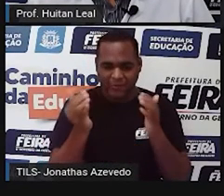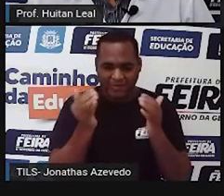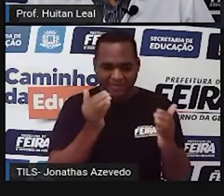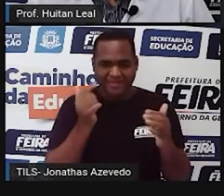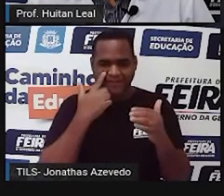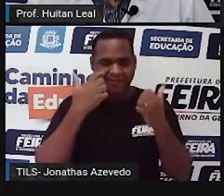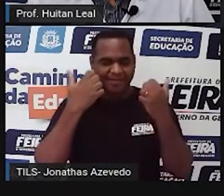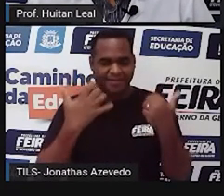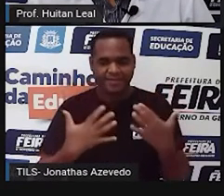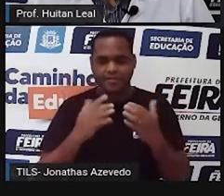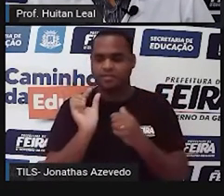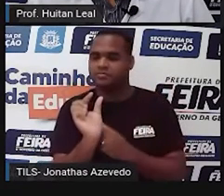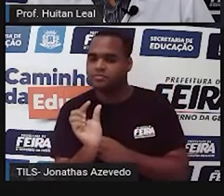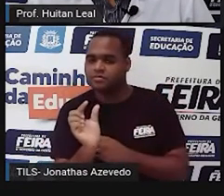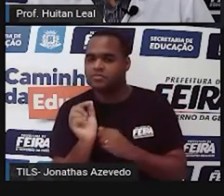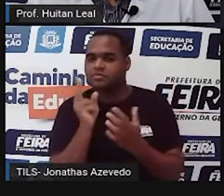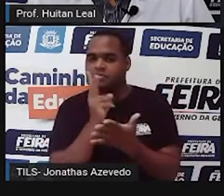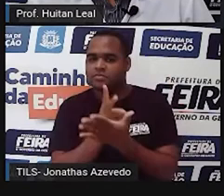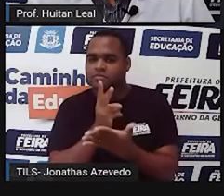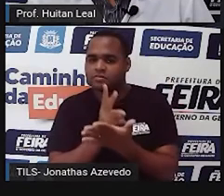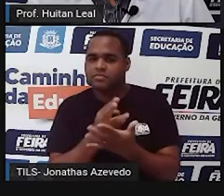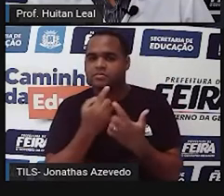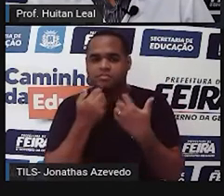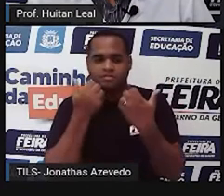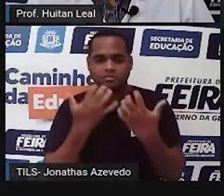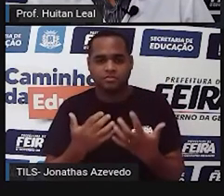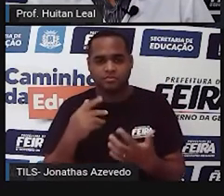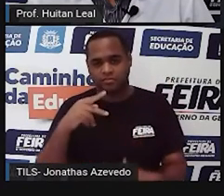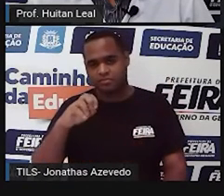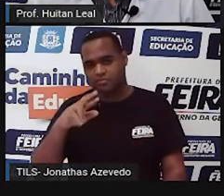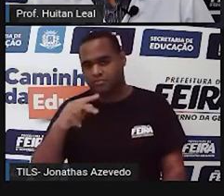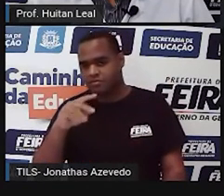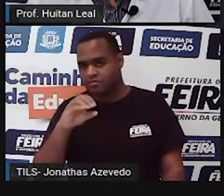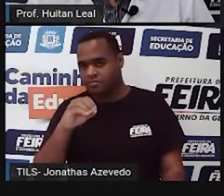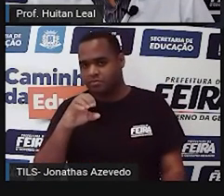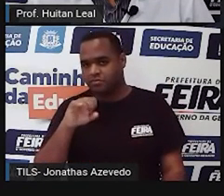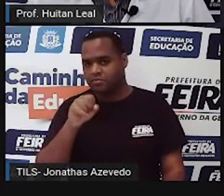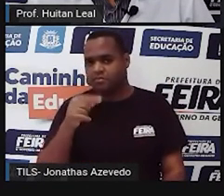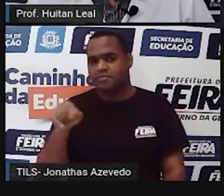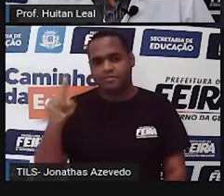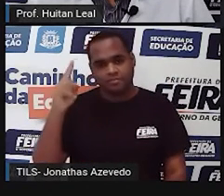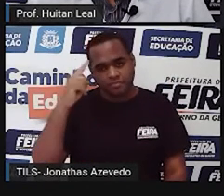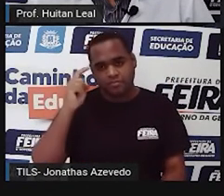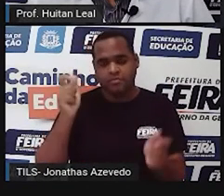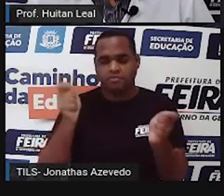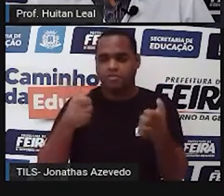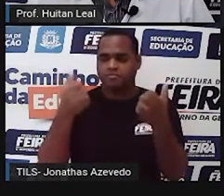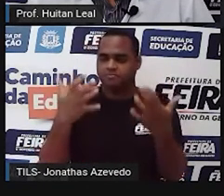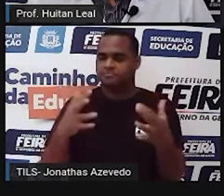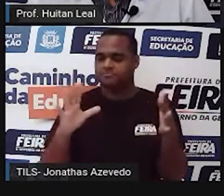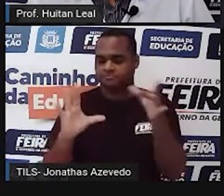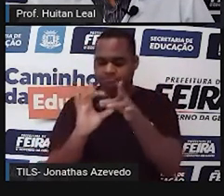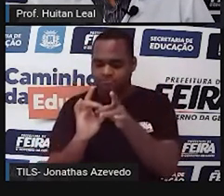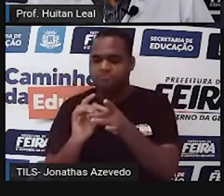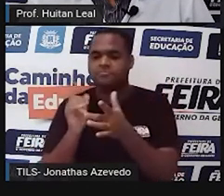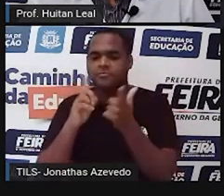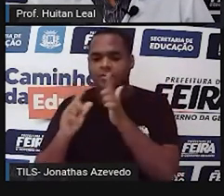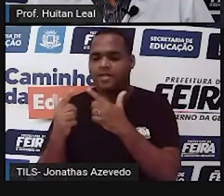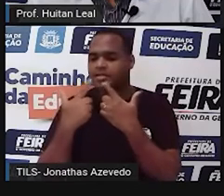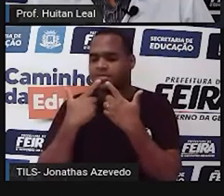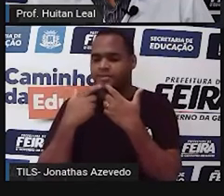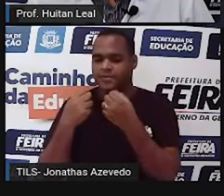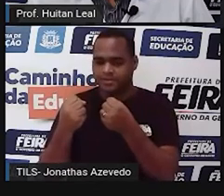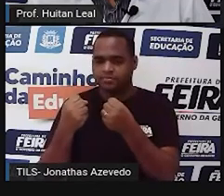manteve-se sempre sendo preposição. Embora tenha estabelecido relação entre unidades linguísticas